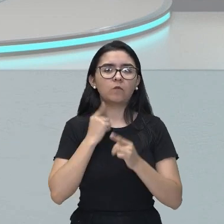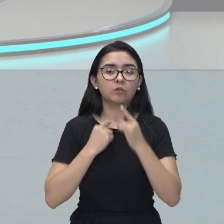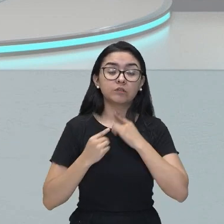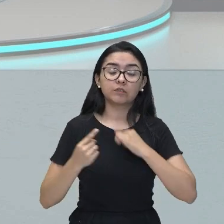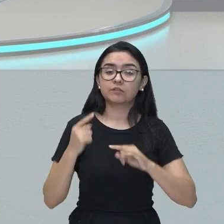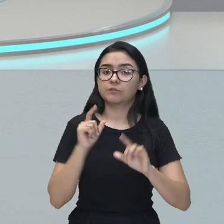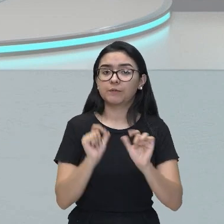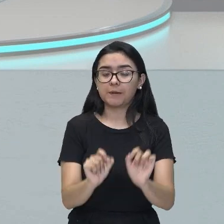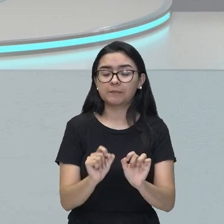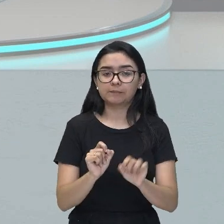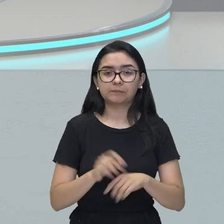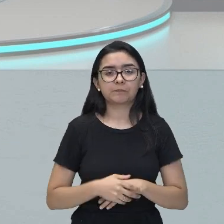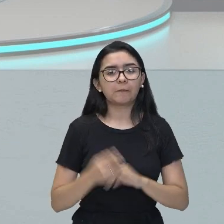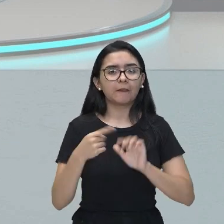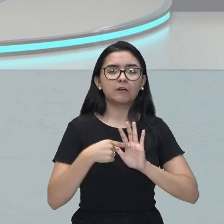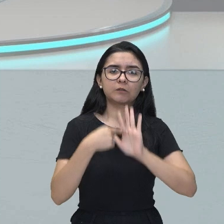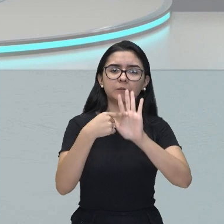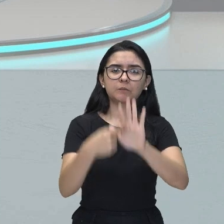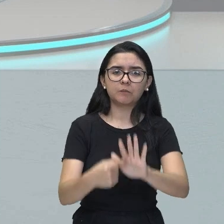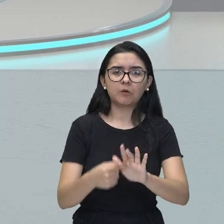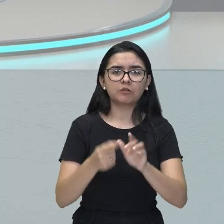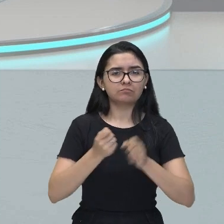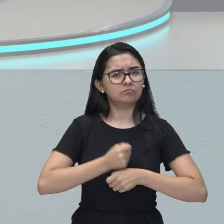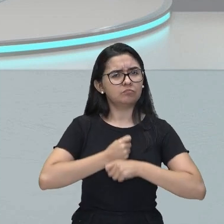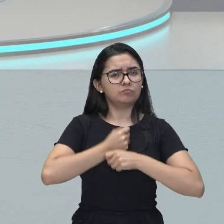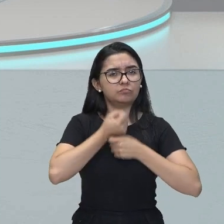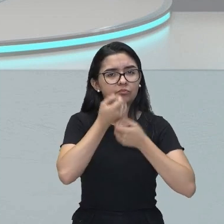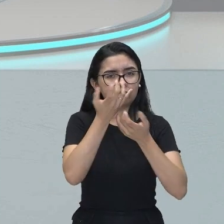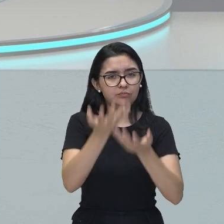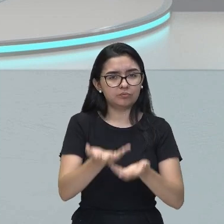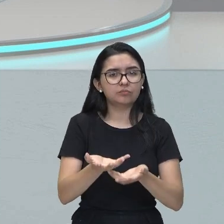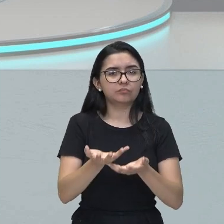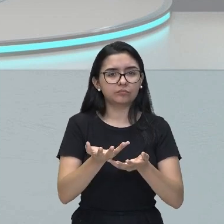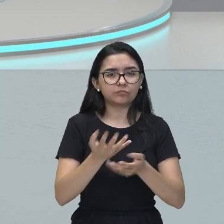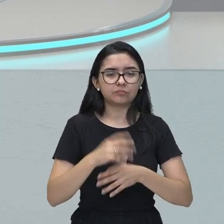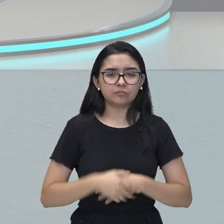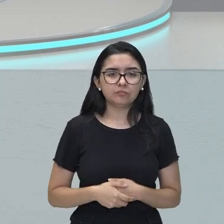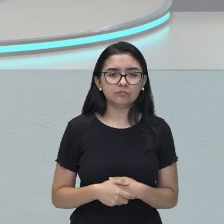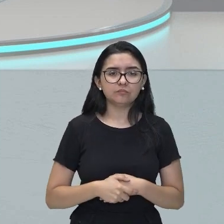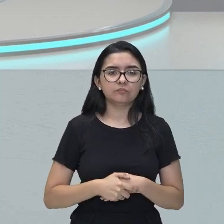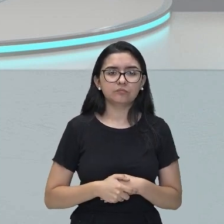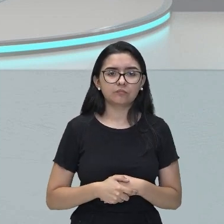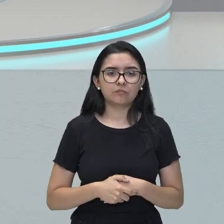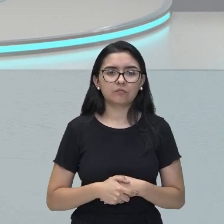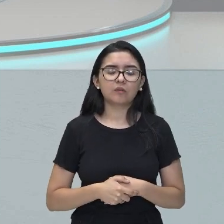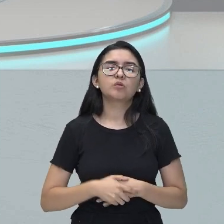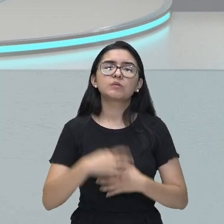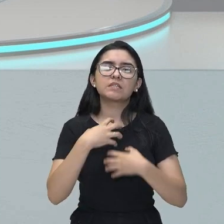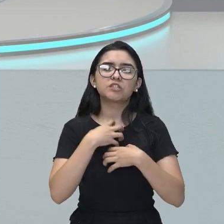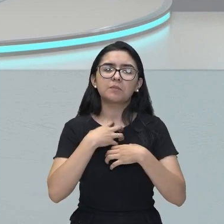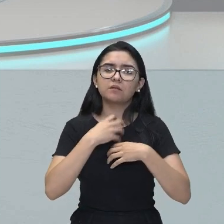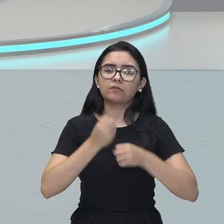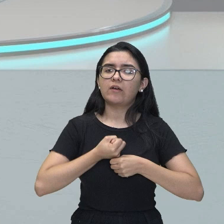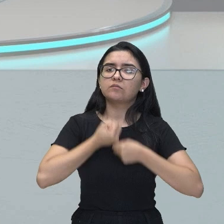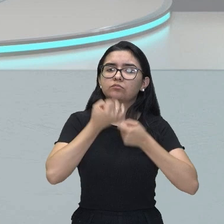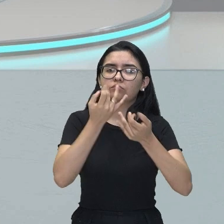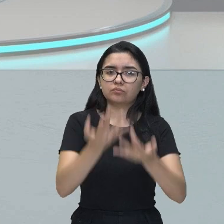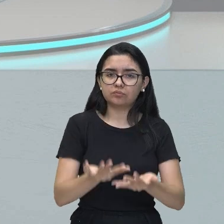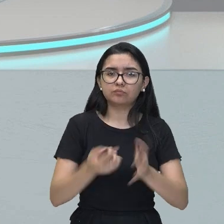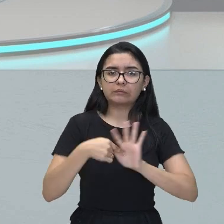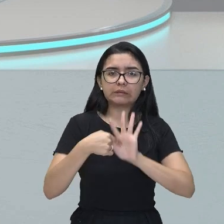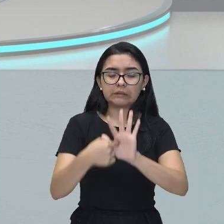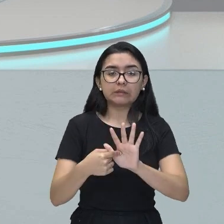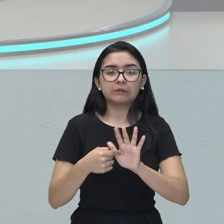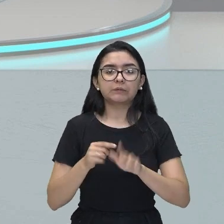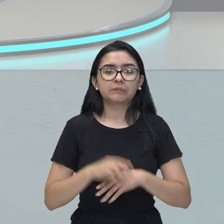de mostrar, de expor o eu lírico, né? Expor os seus sentimentos. E o rebuscamento